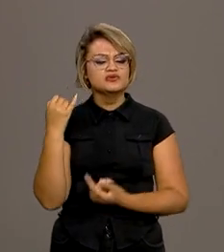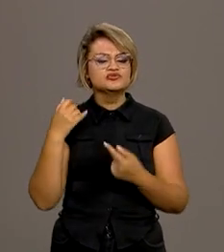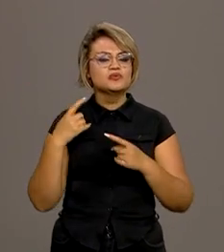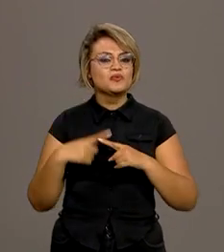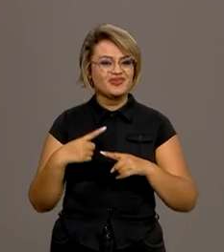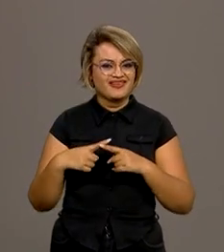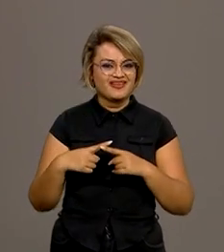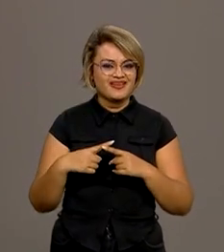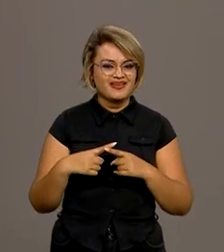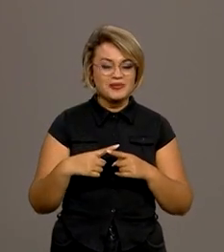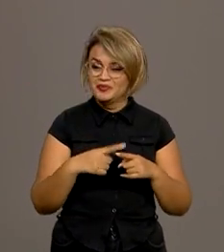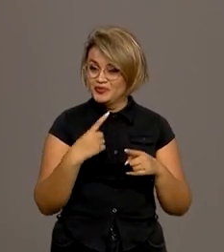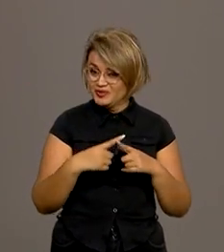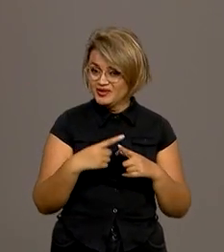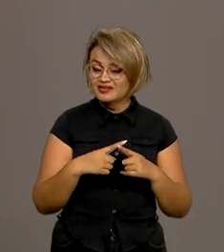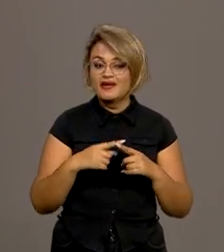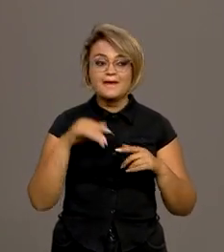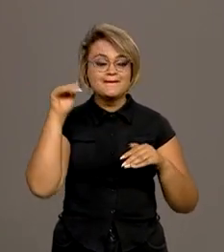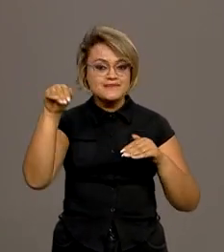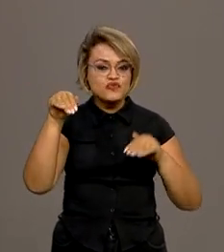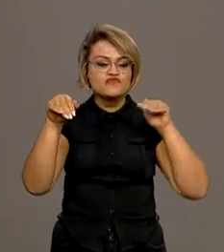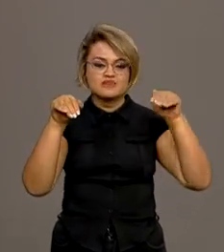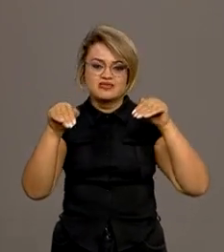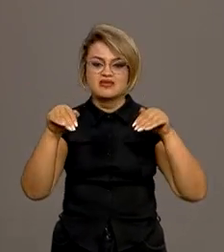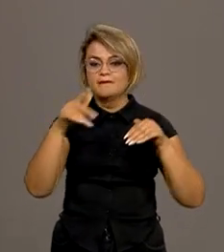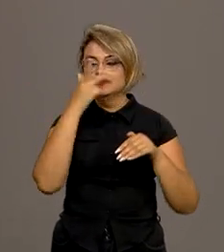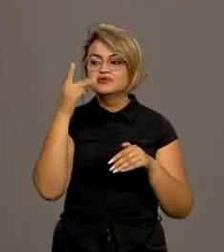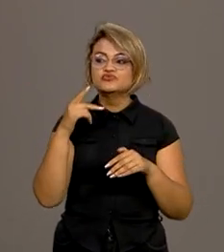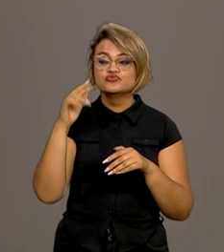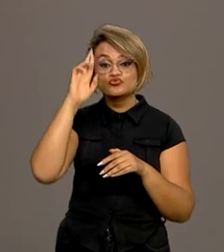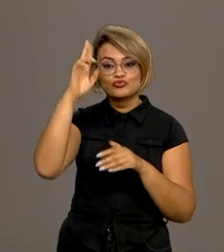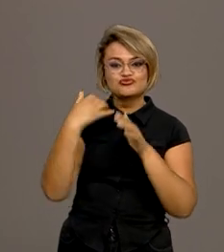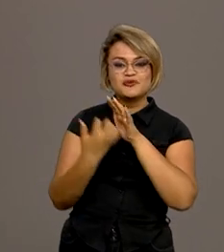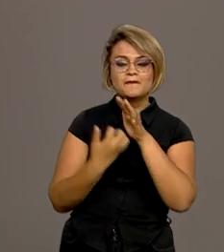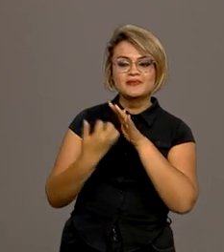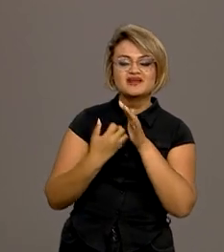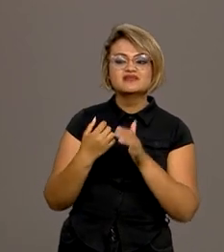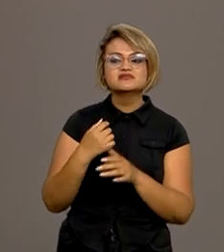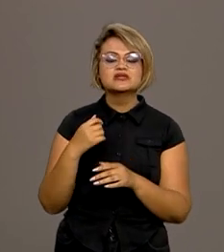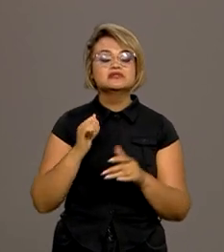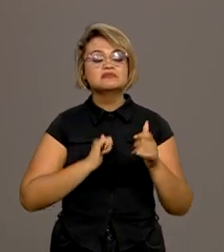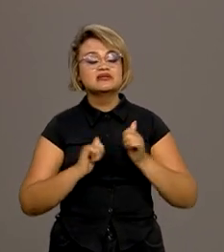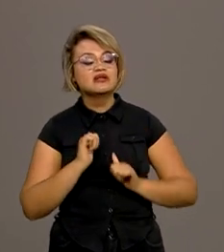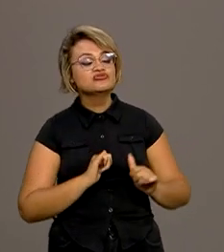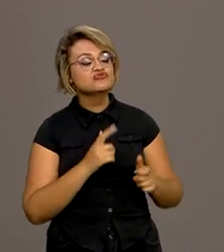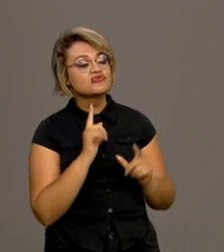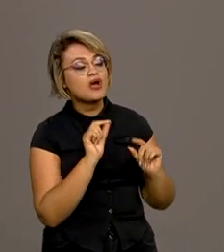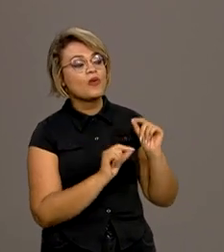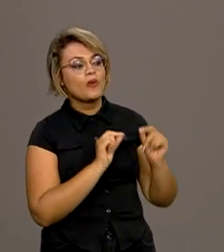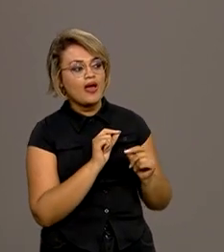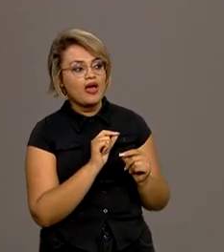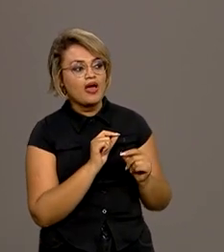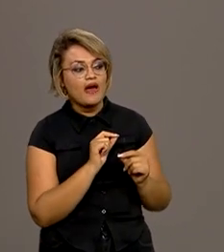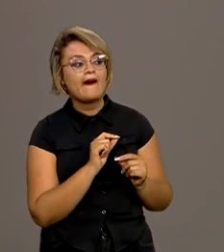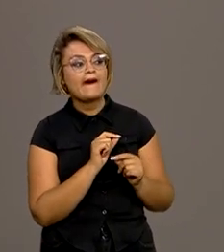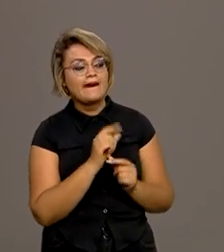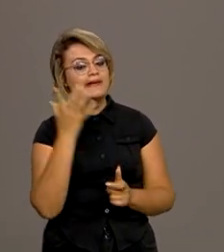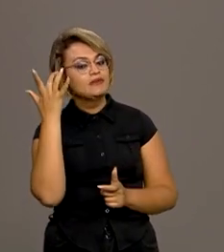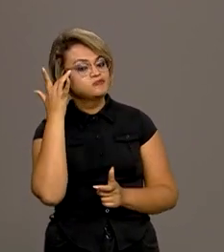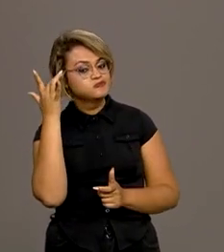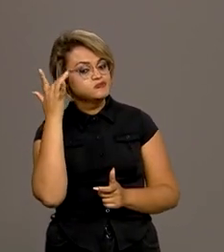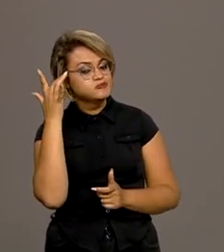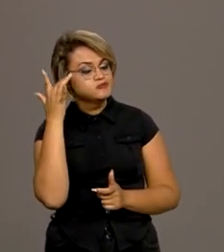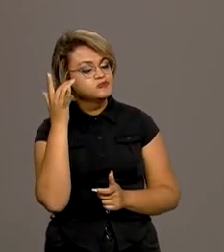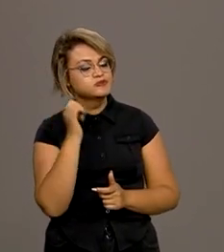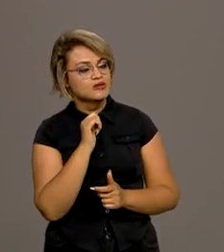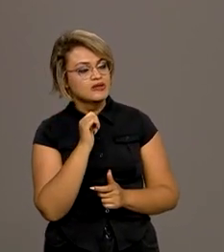o fundamental é movimentar as expectativas dos empresários, para que eles possam realmente agir de maneira racional, né?